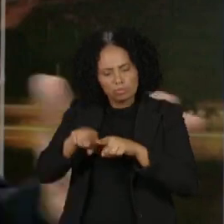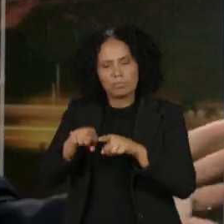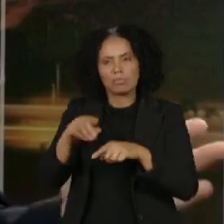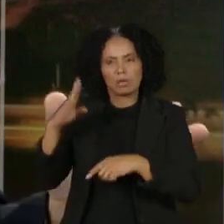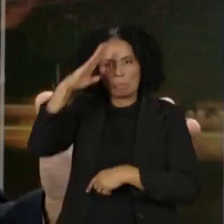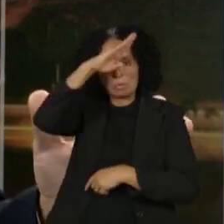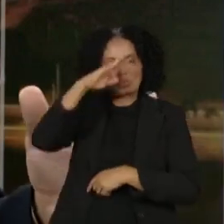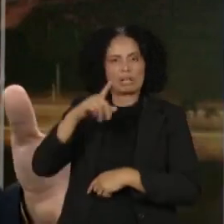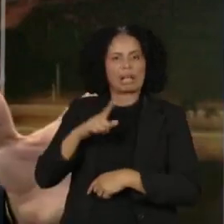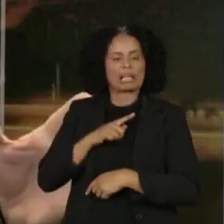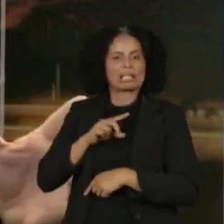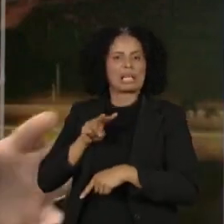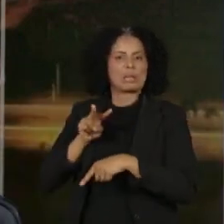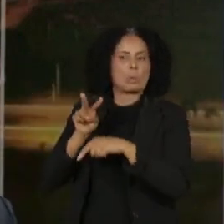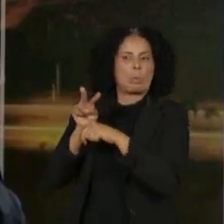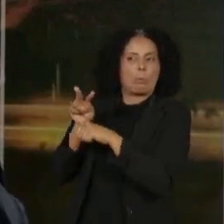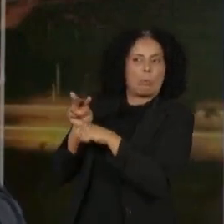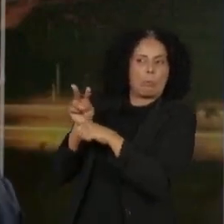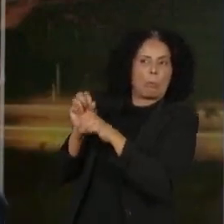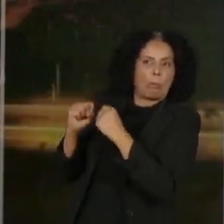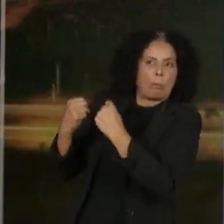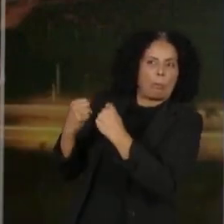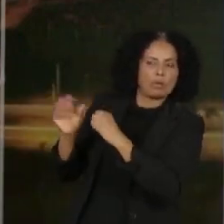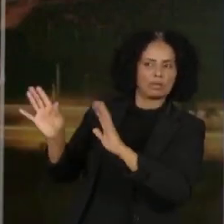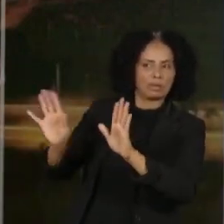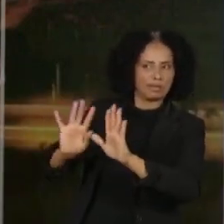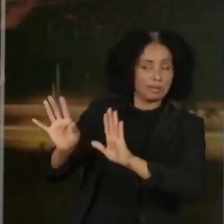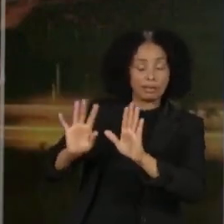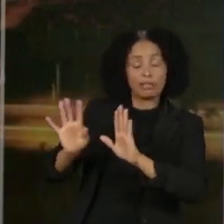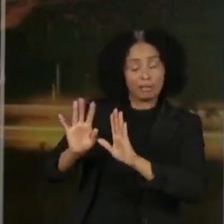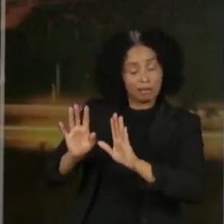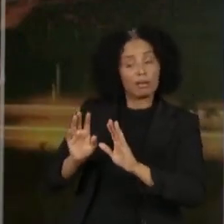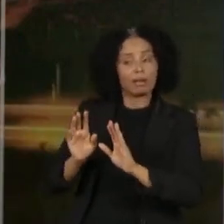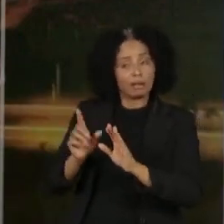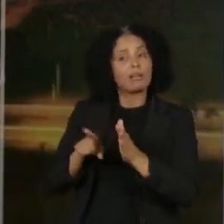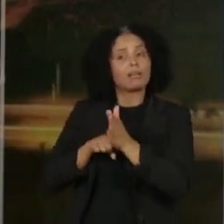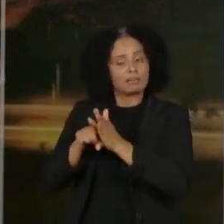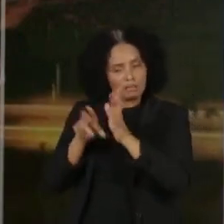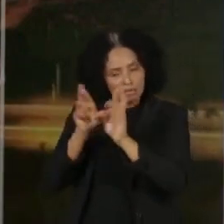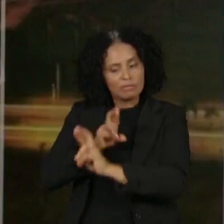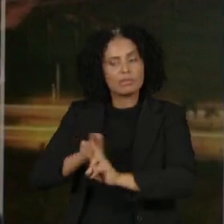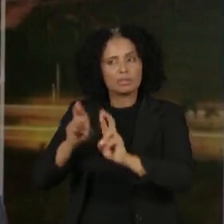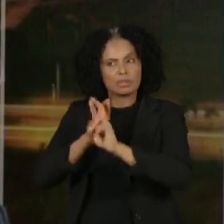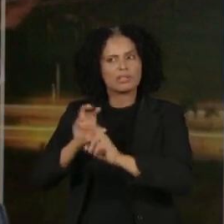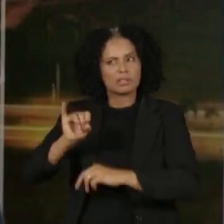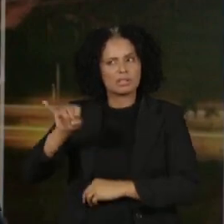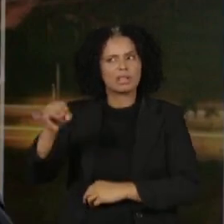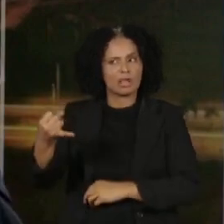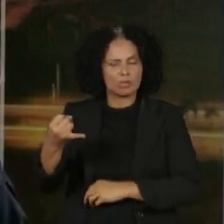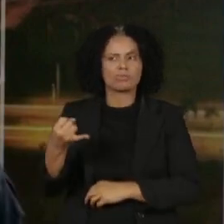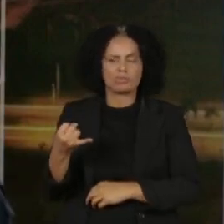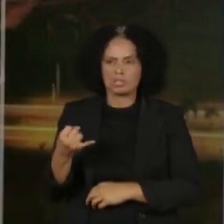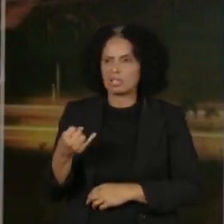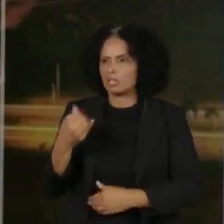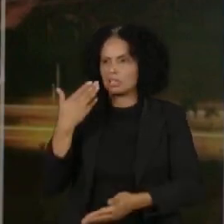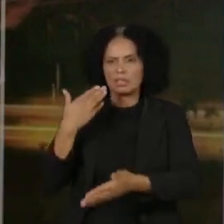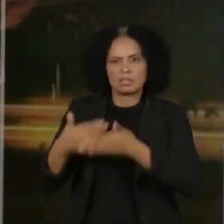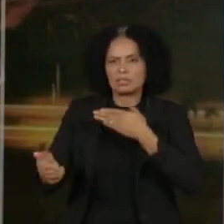está protegido em relação a qualquer apuração sobre responsabilidade material,